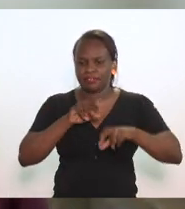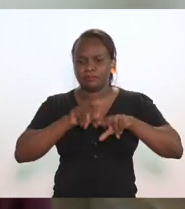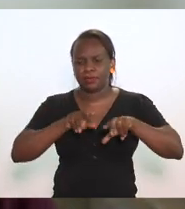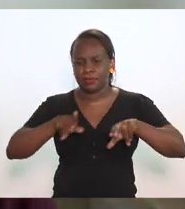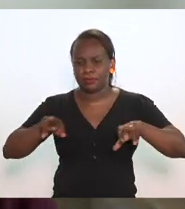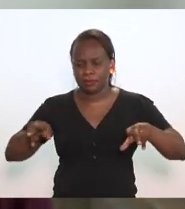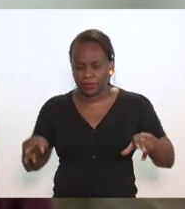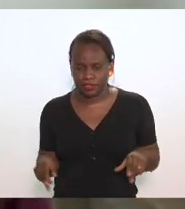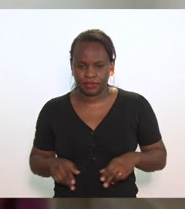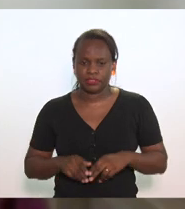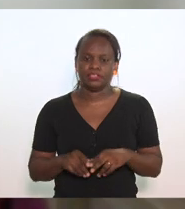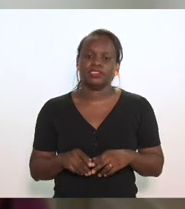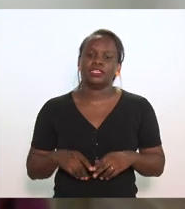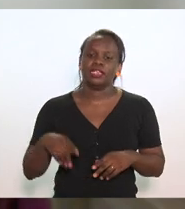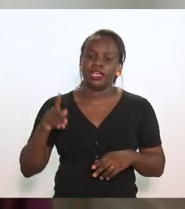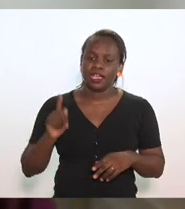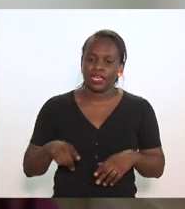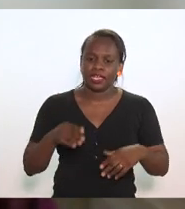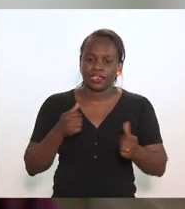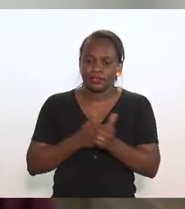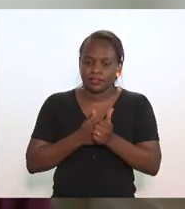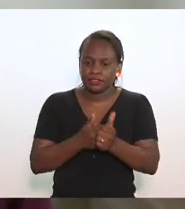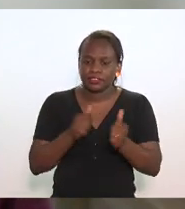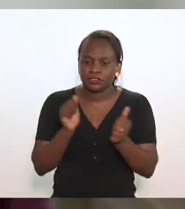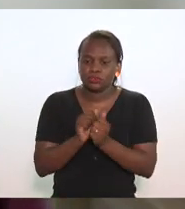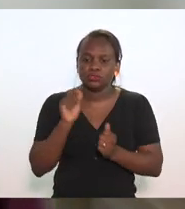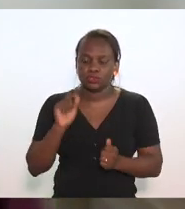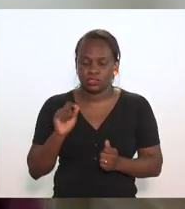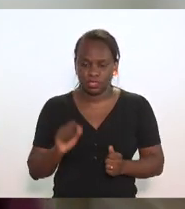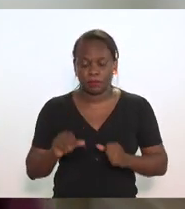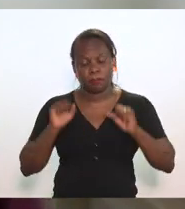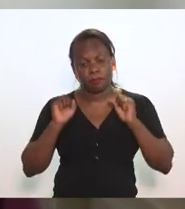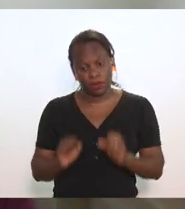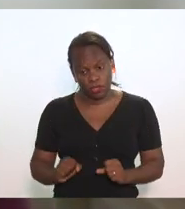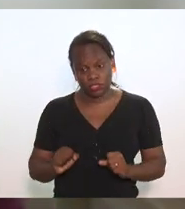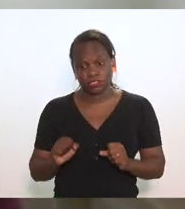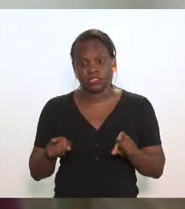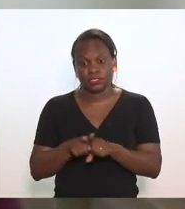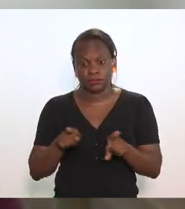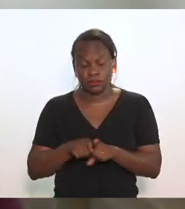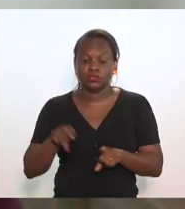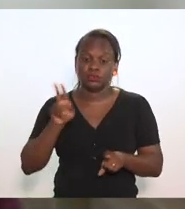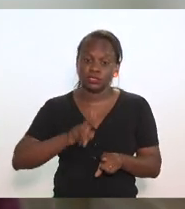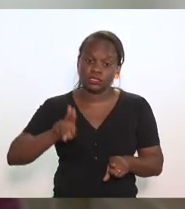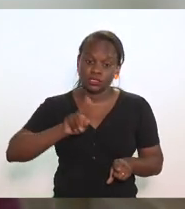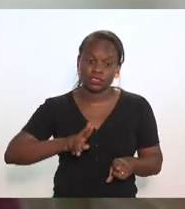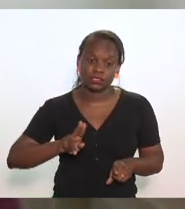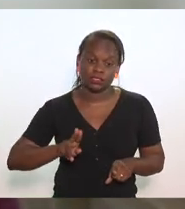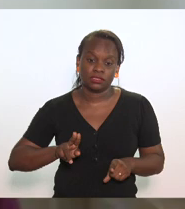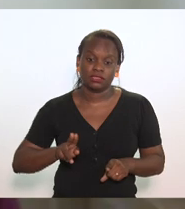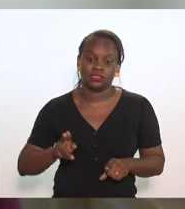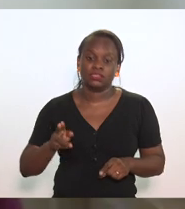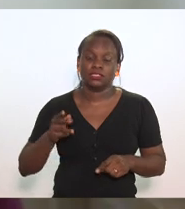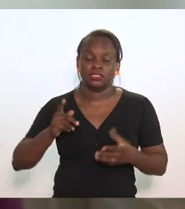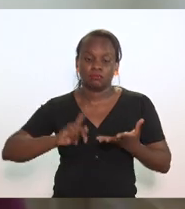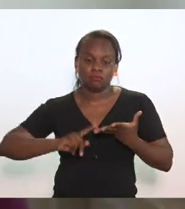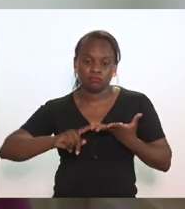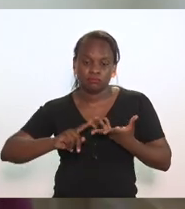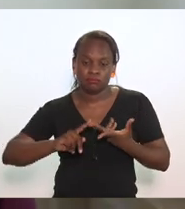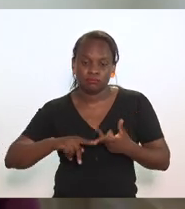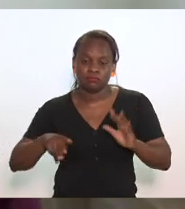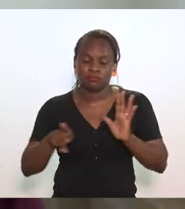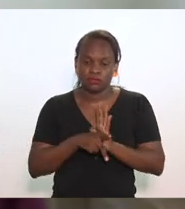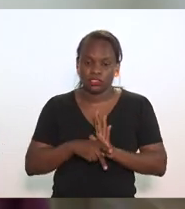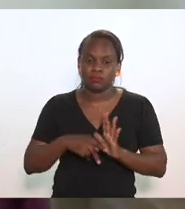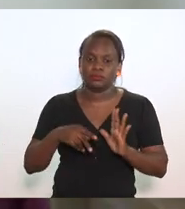esse concomitantemente pode ser utilizado os dispositivos